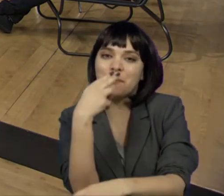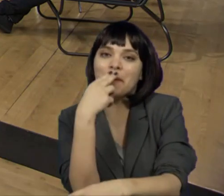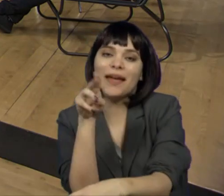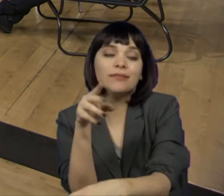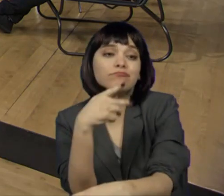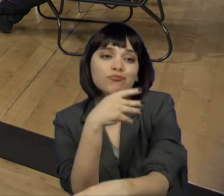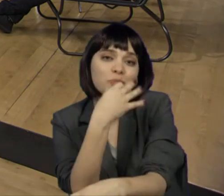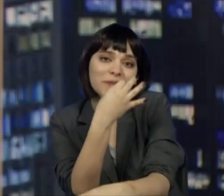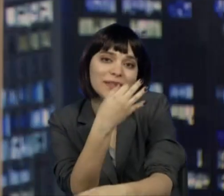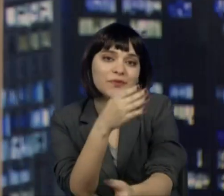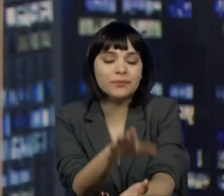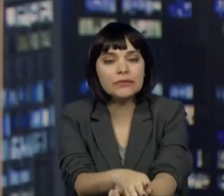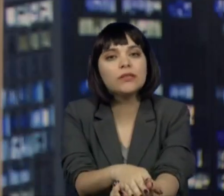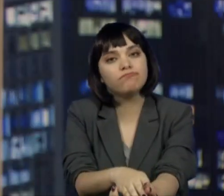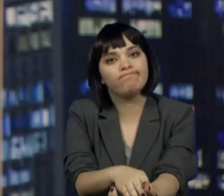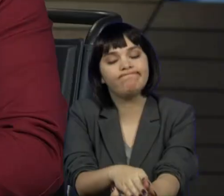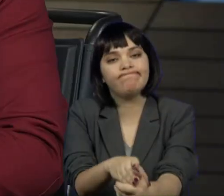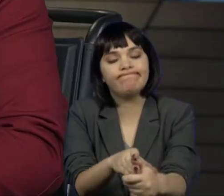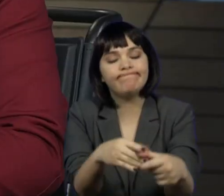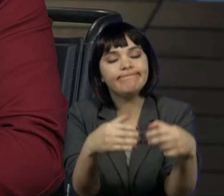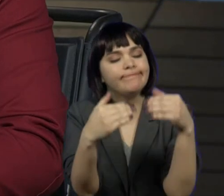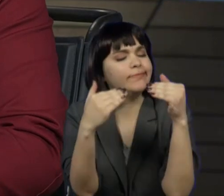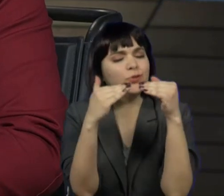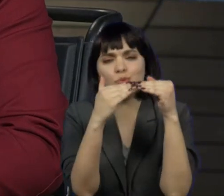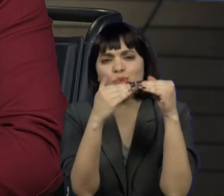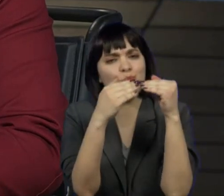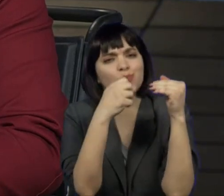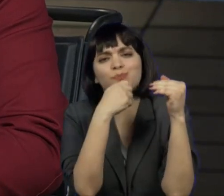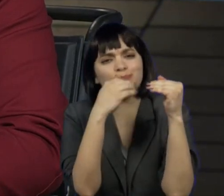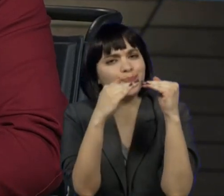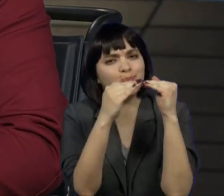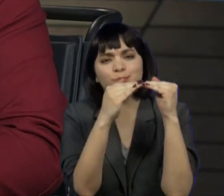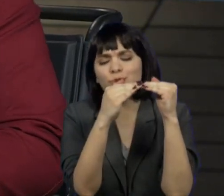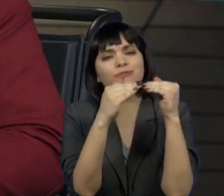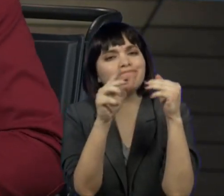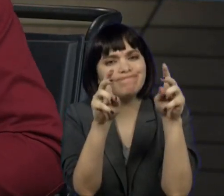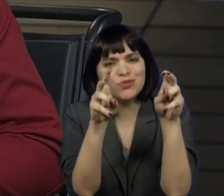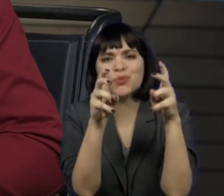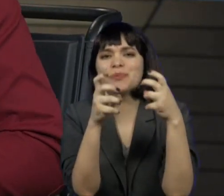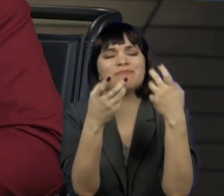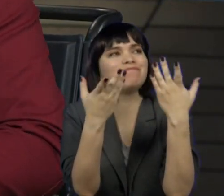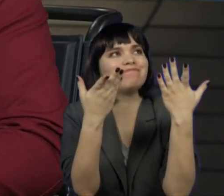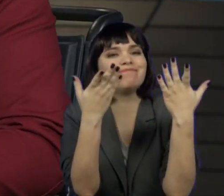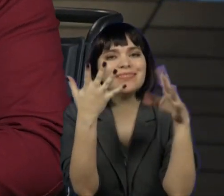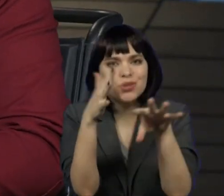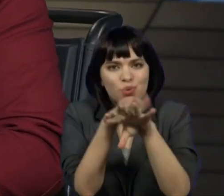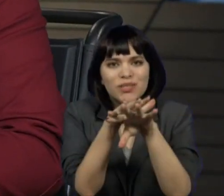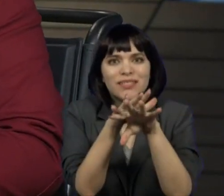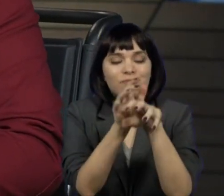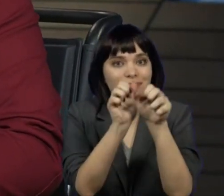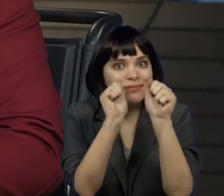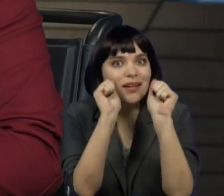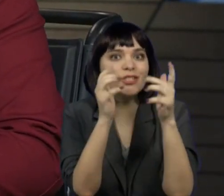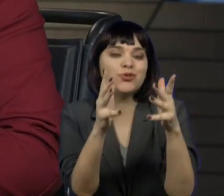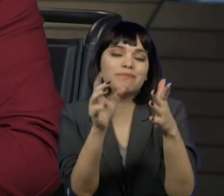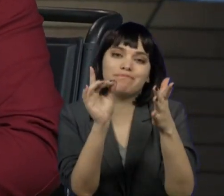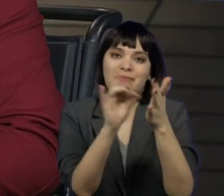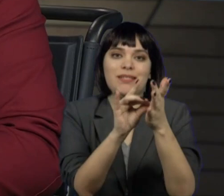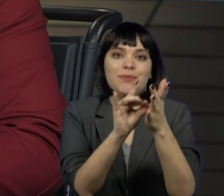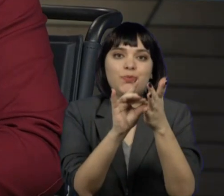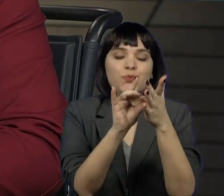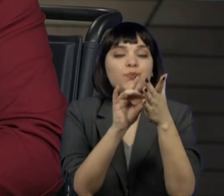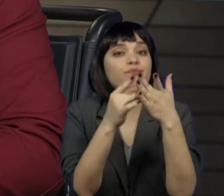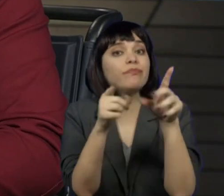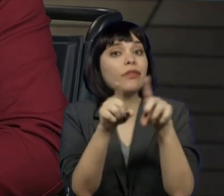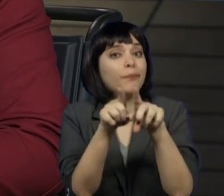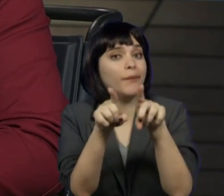Hélio, sua palavra em final também. Eu acho que é bem isso. É bem isso que o Alan falou, né? Essa questão dessa inclusão